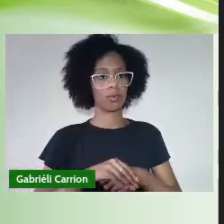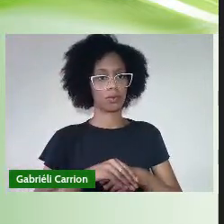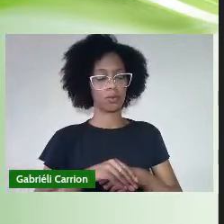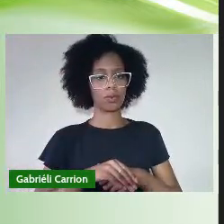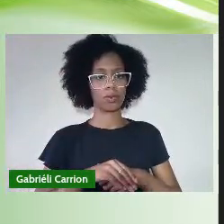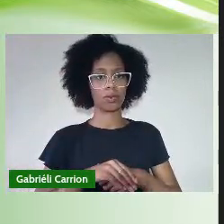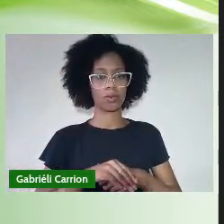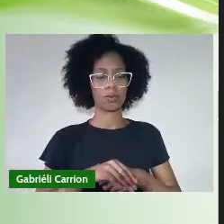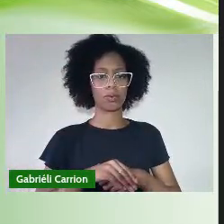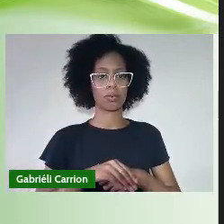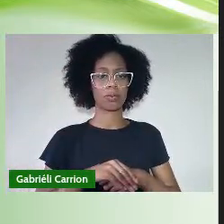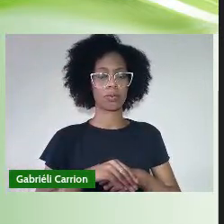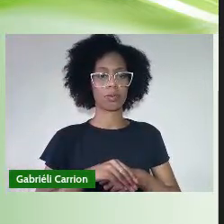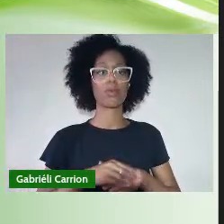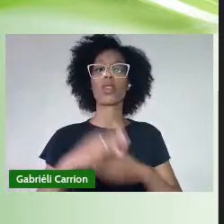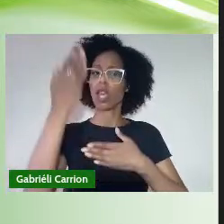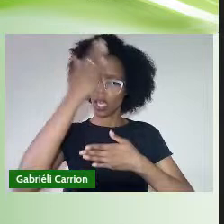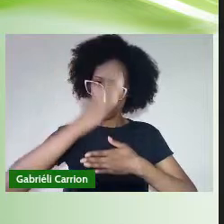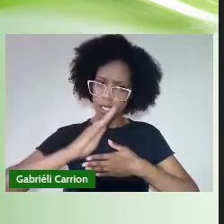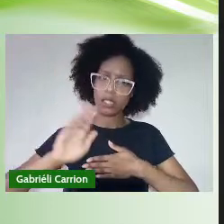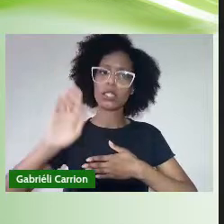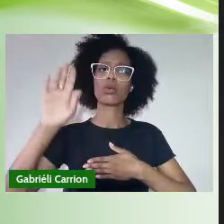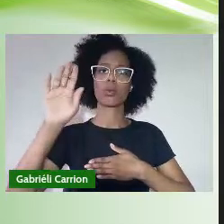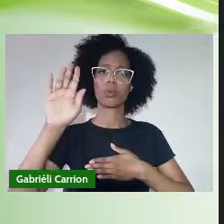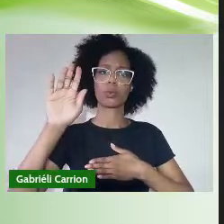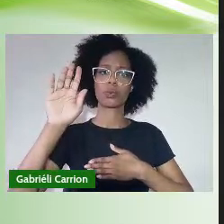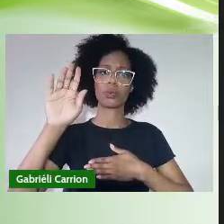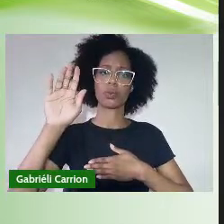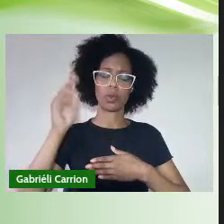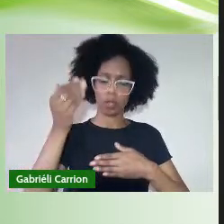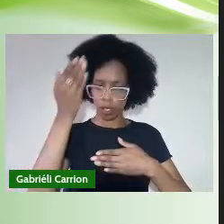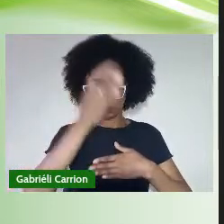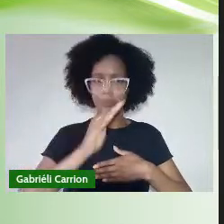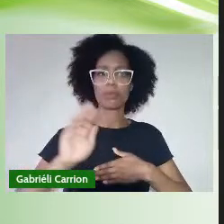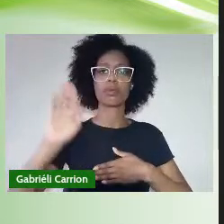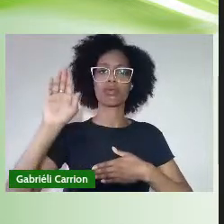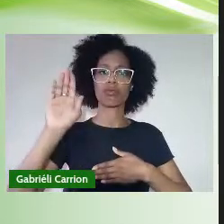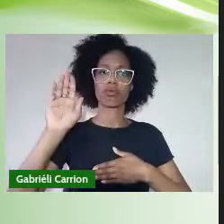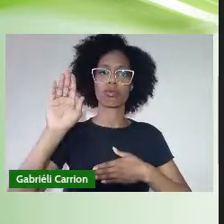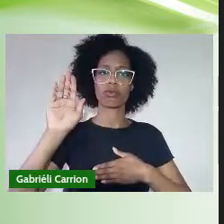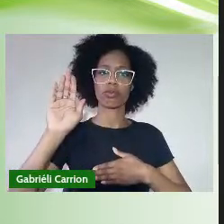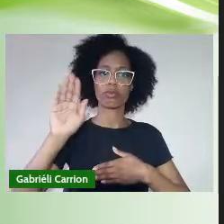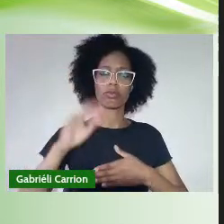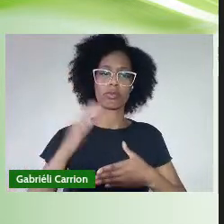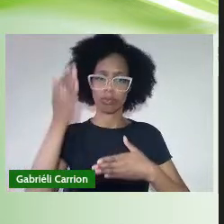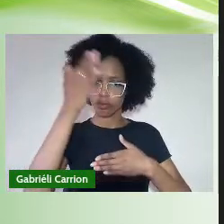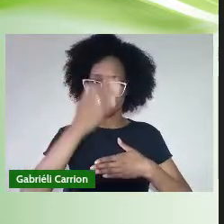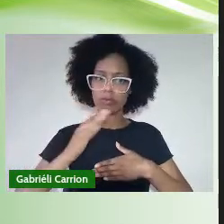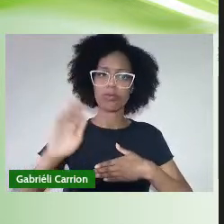Assim eu prometo Assim eu prometo Assim eu prometo